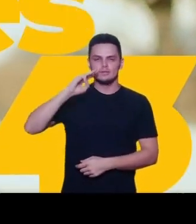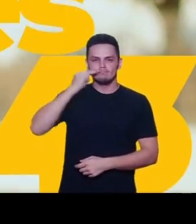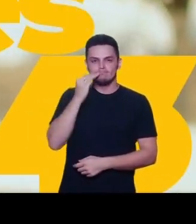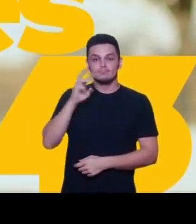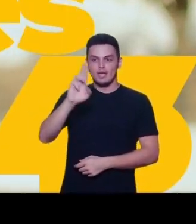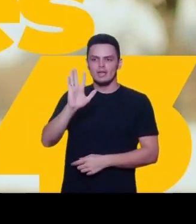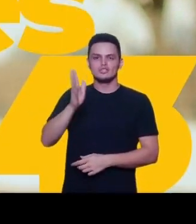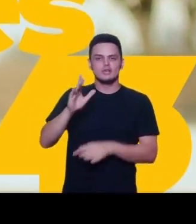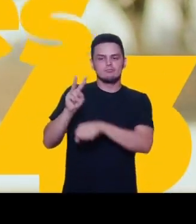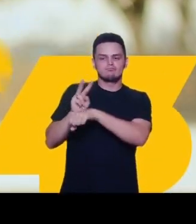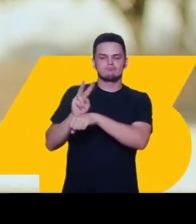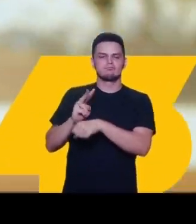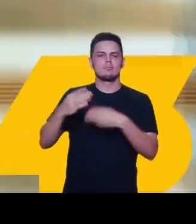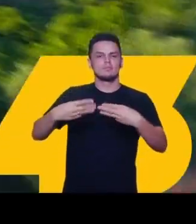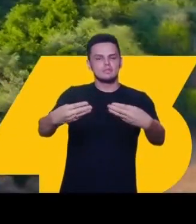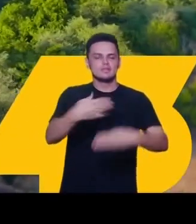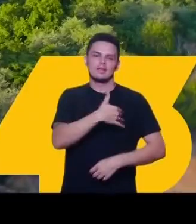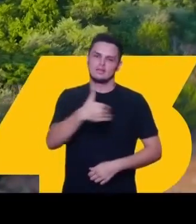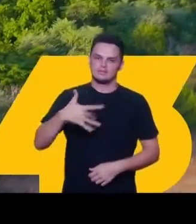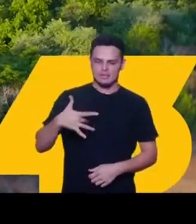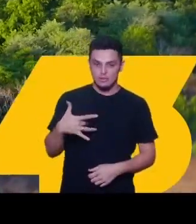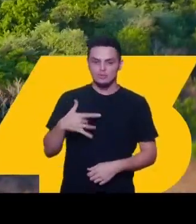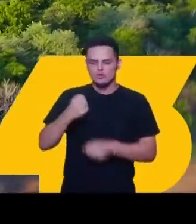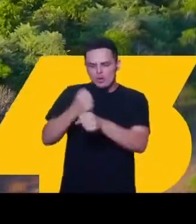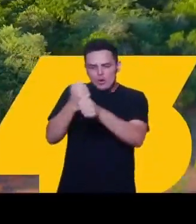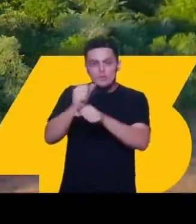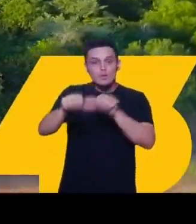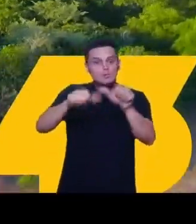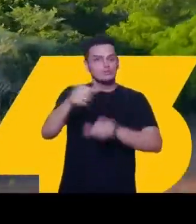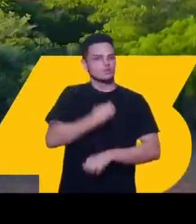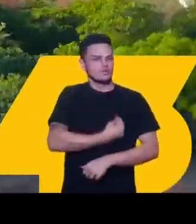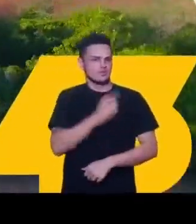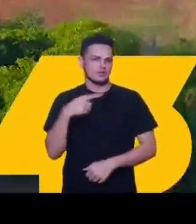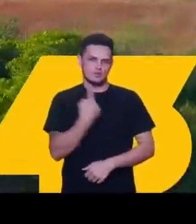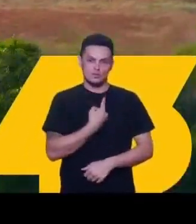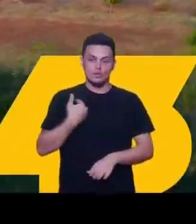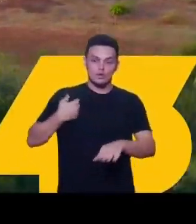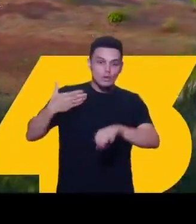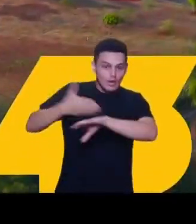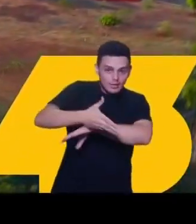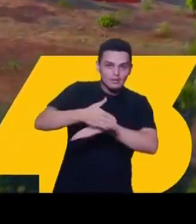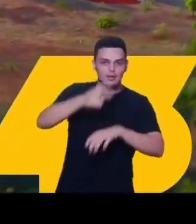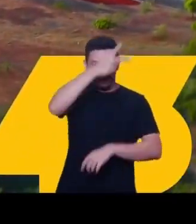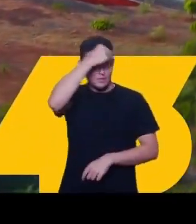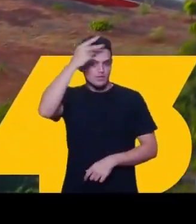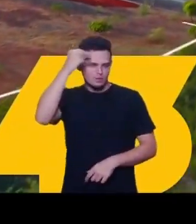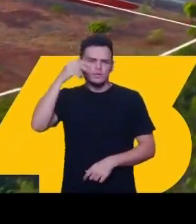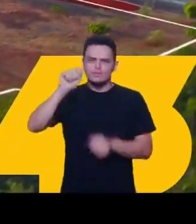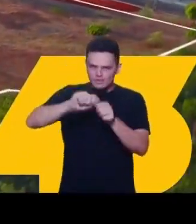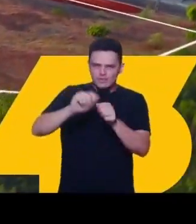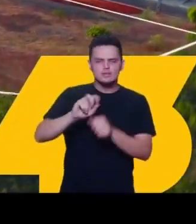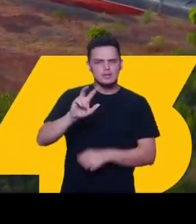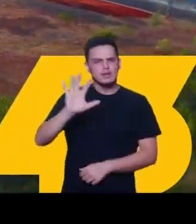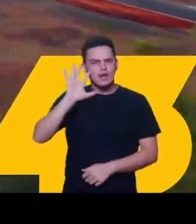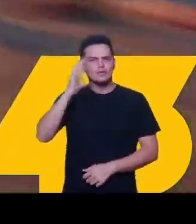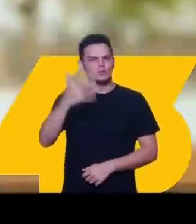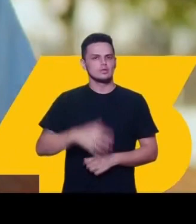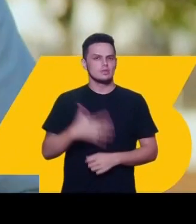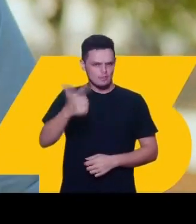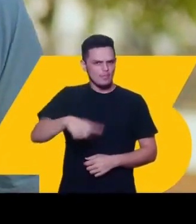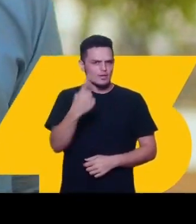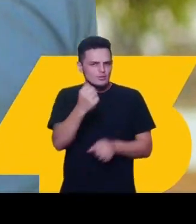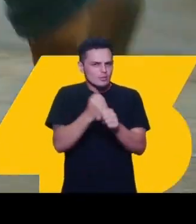já reservados pelo Ministério da Saúde. É obra que muda a vida da gente. Assim que eu entrar na prefeitura, vou fazer acontecer.